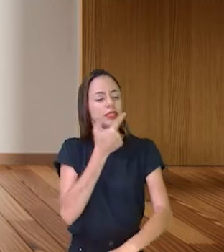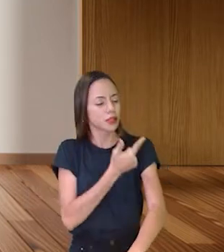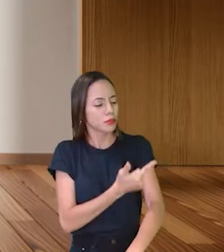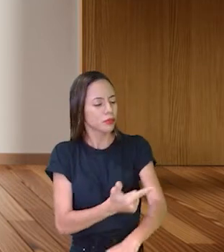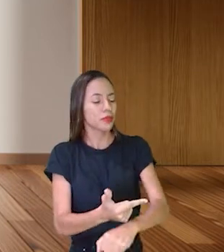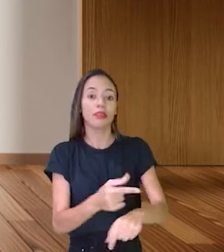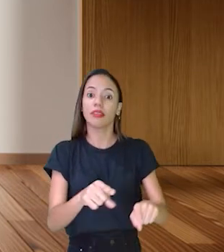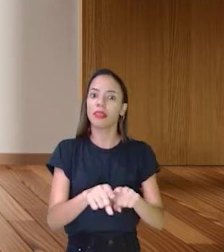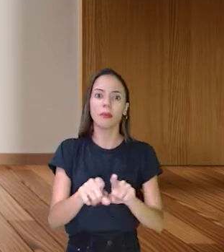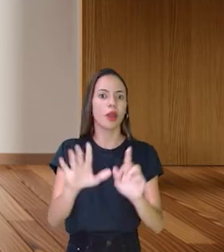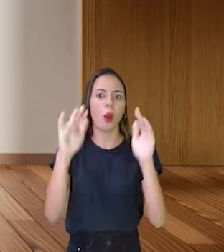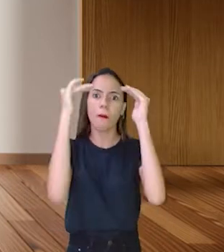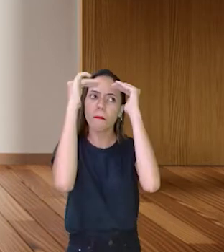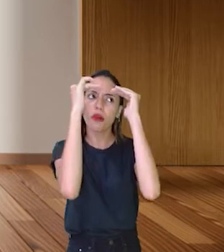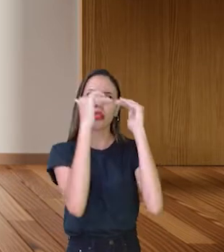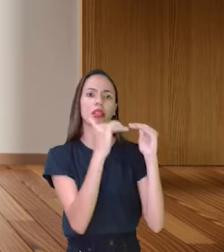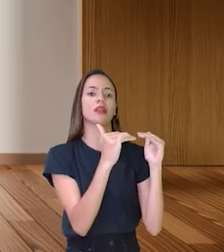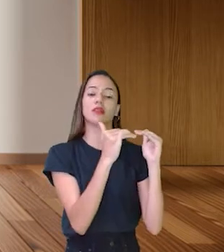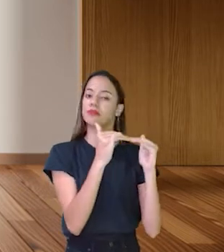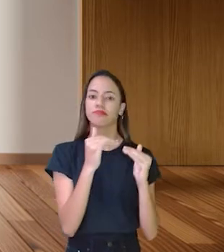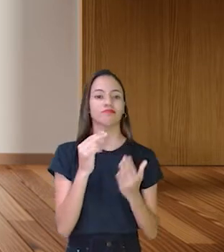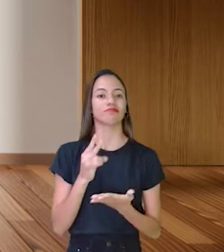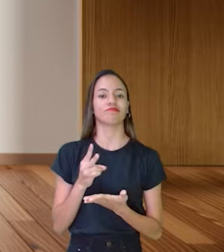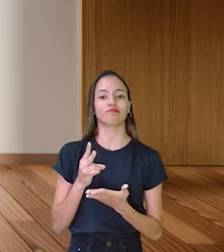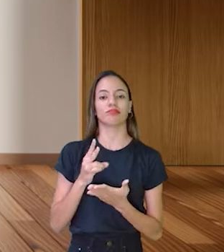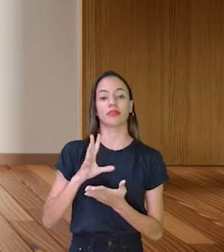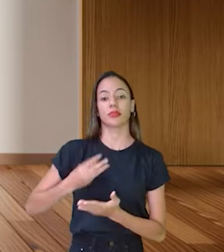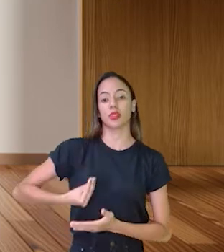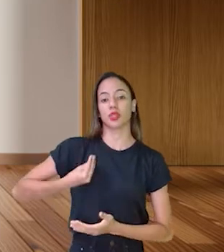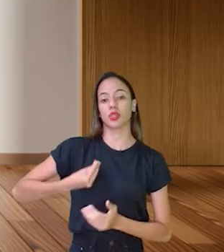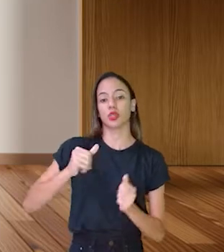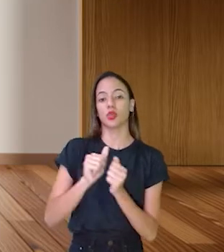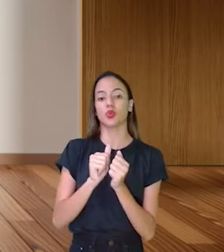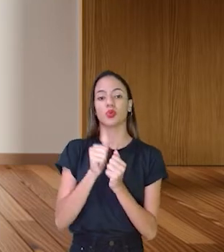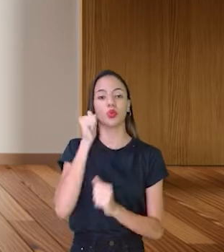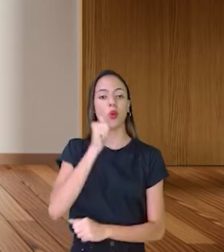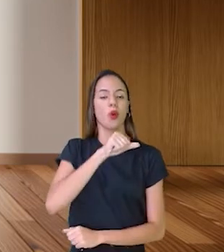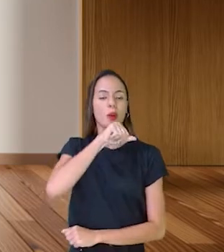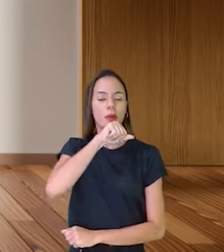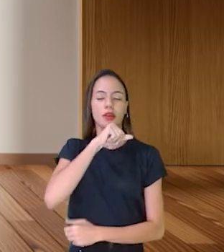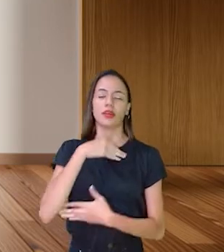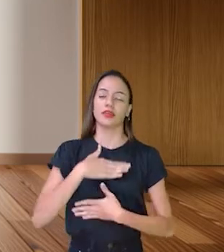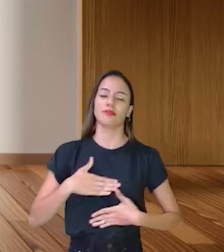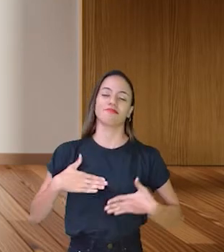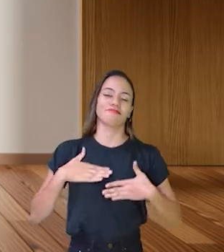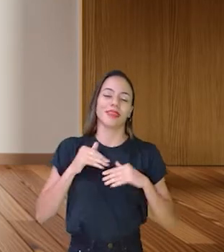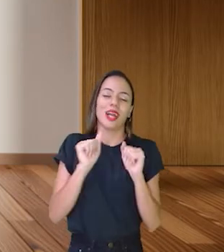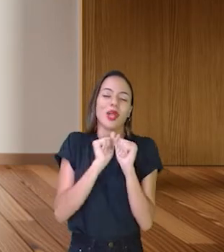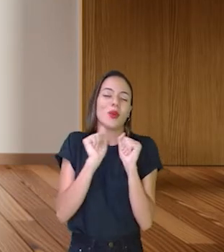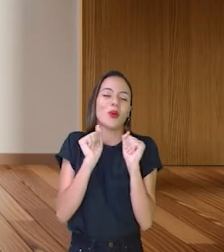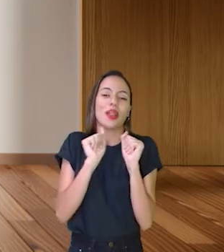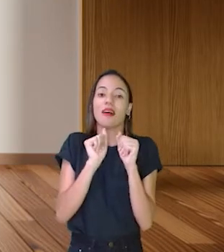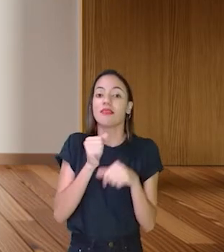obediente. Ela vivia com sua mamãe e adorava sua vovó.